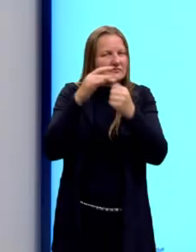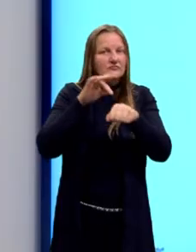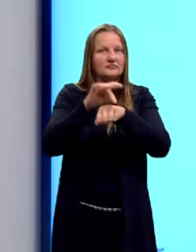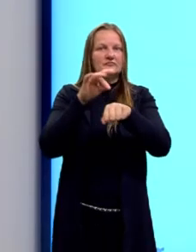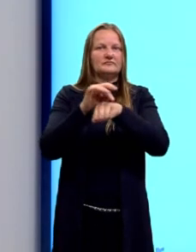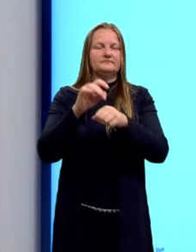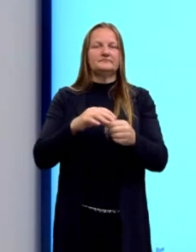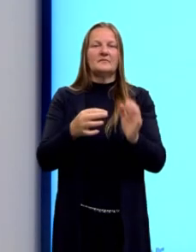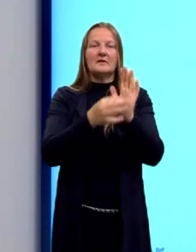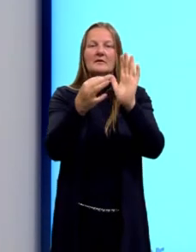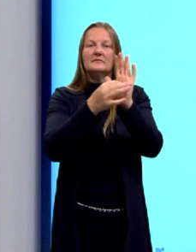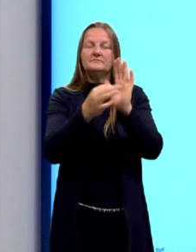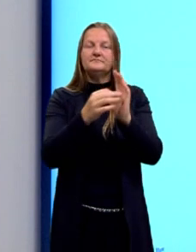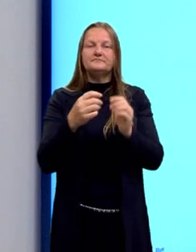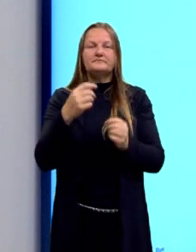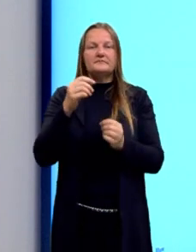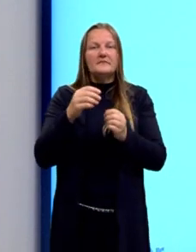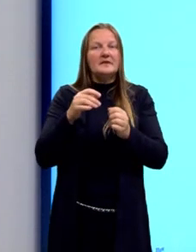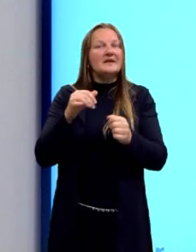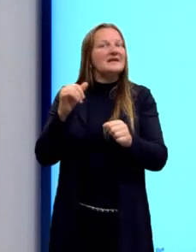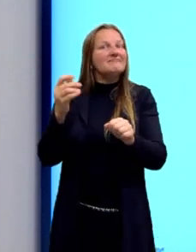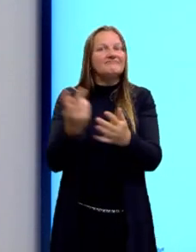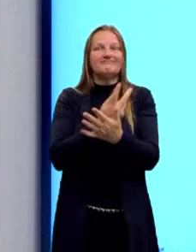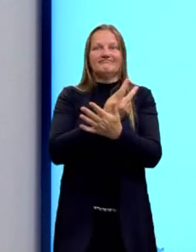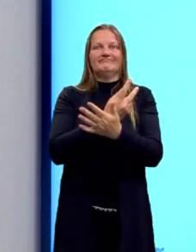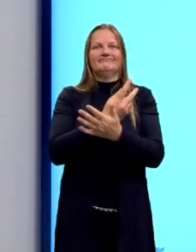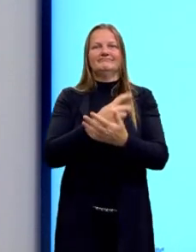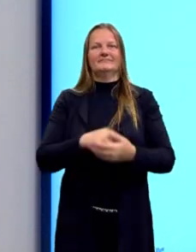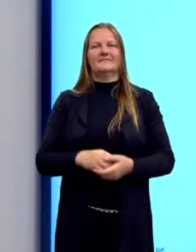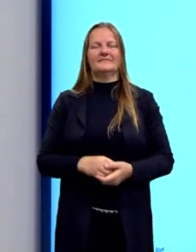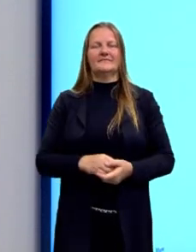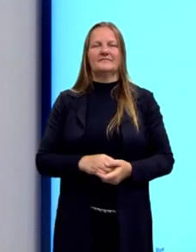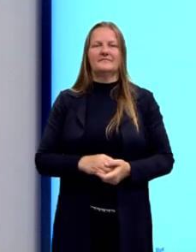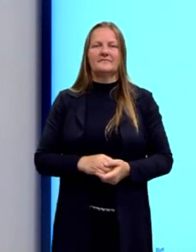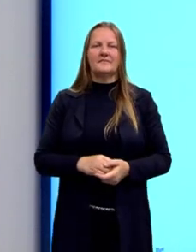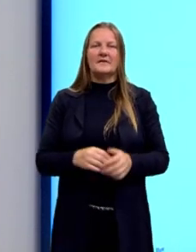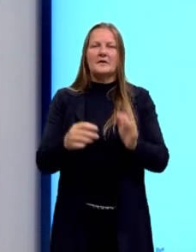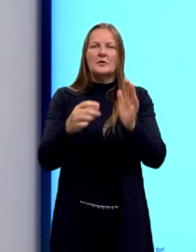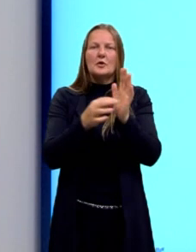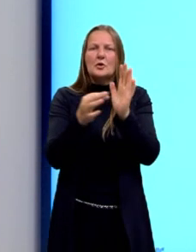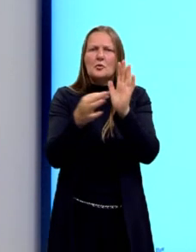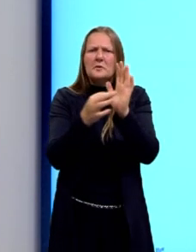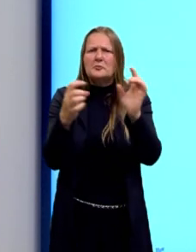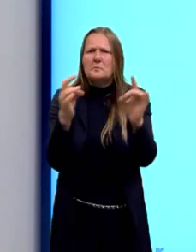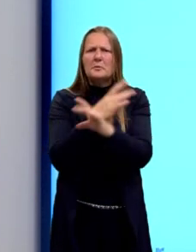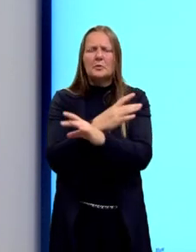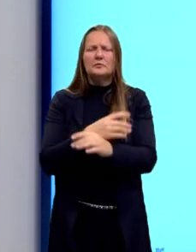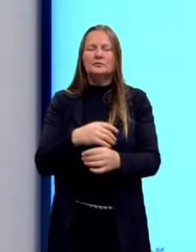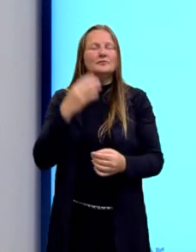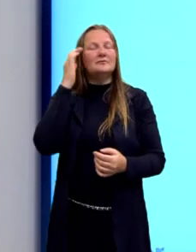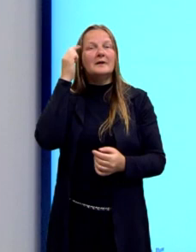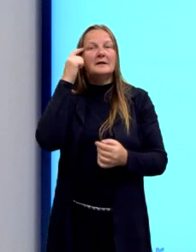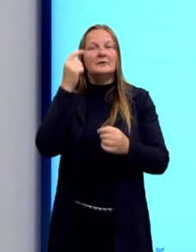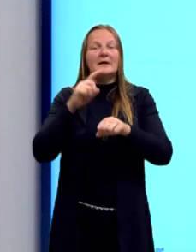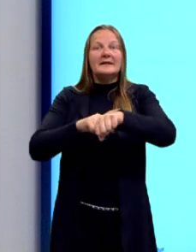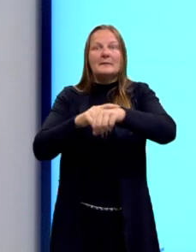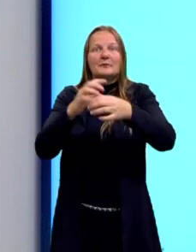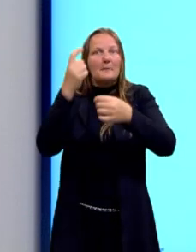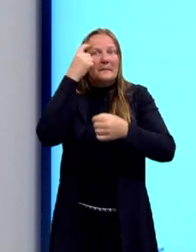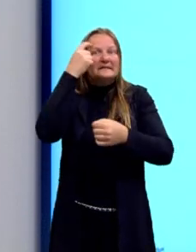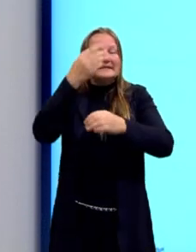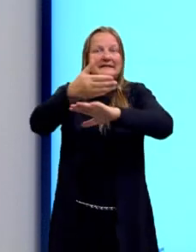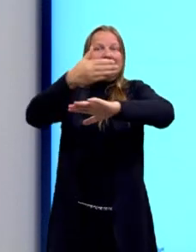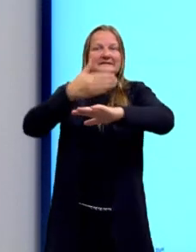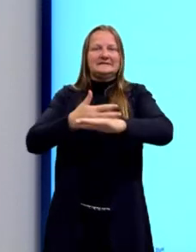São argumentos que nos levam a enganos, como eu já coloquei, são argumentos já prontos, não fazem aquele processo de encadeamento